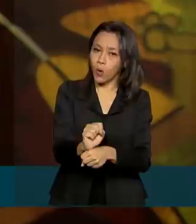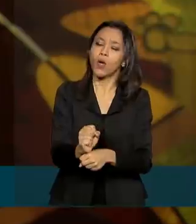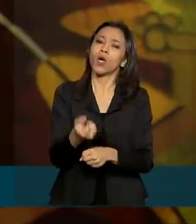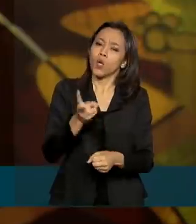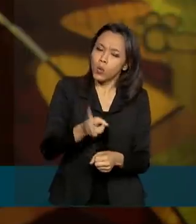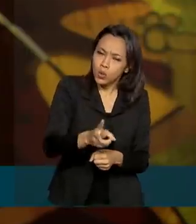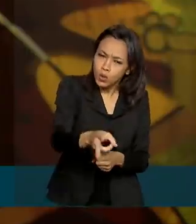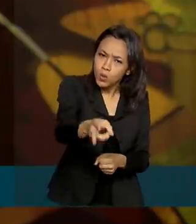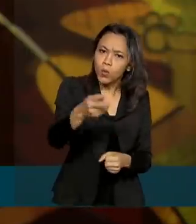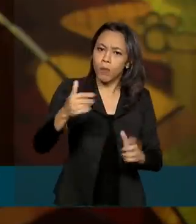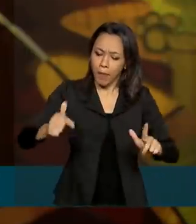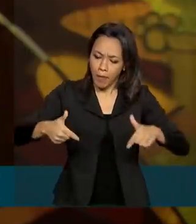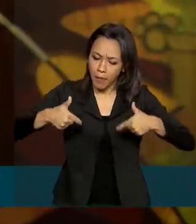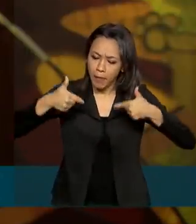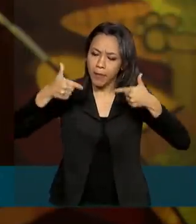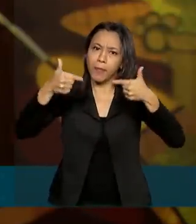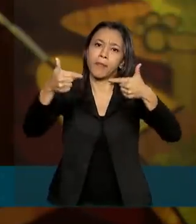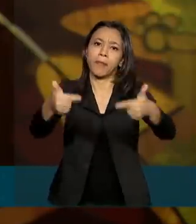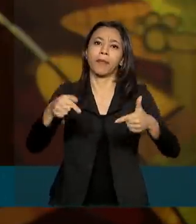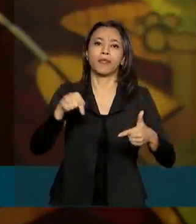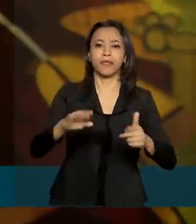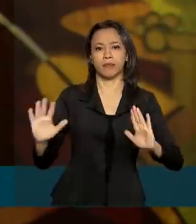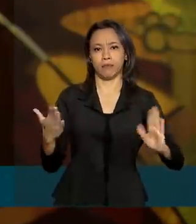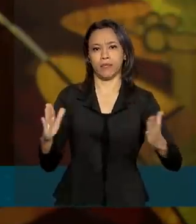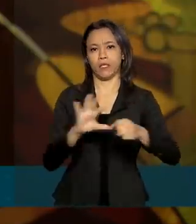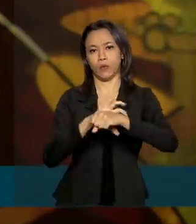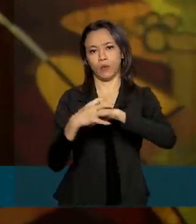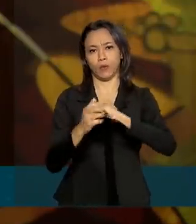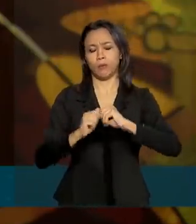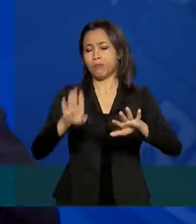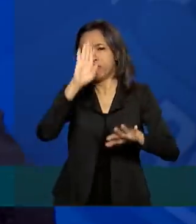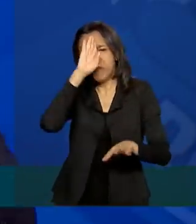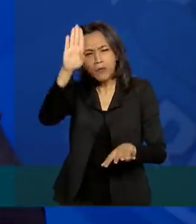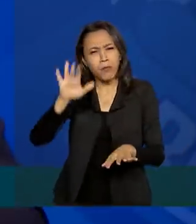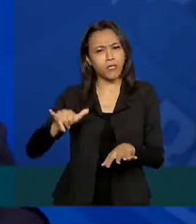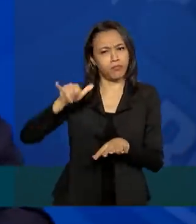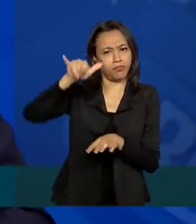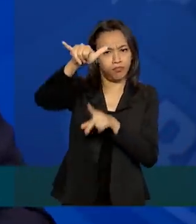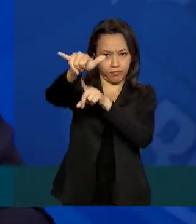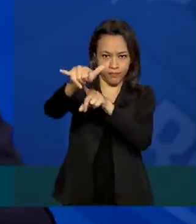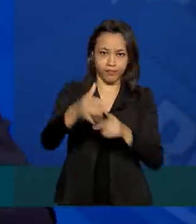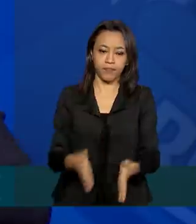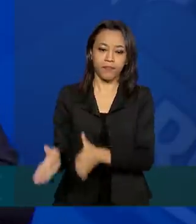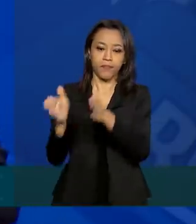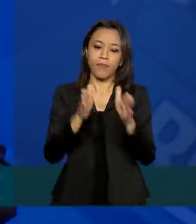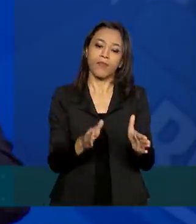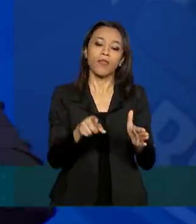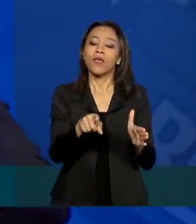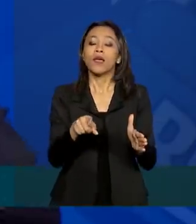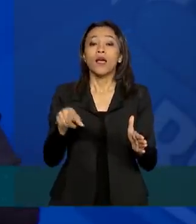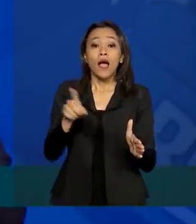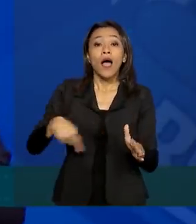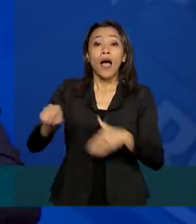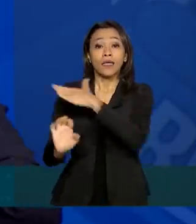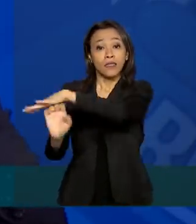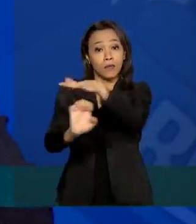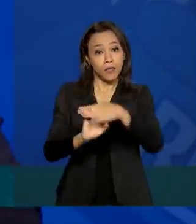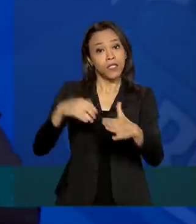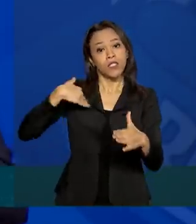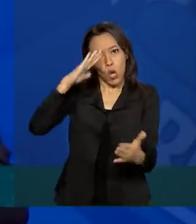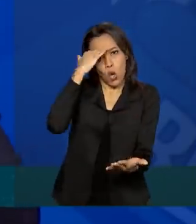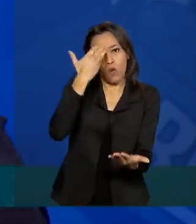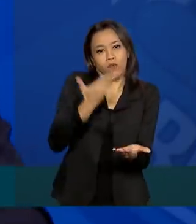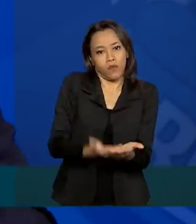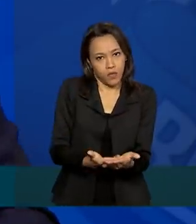saudáveis nesse período, segundo, principalmente o setor aéreo. Eles estão confiando, então, tomada